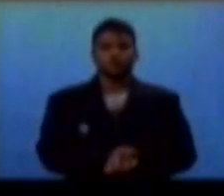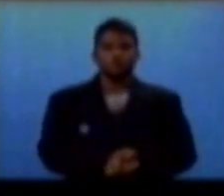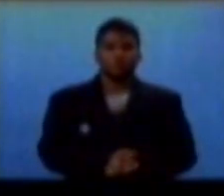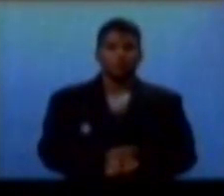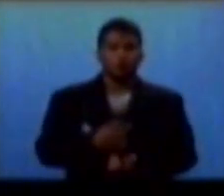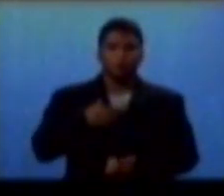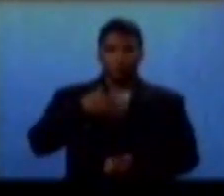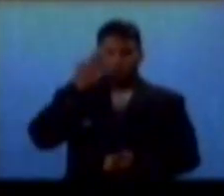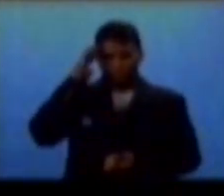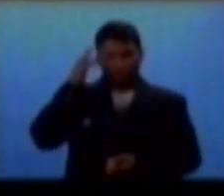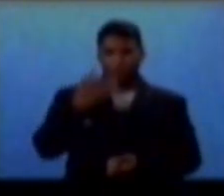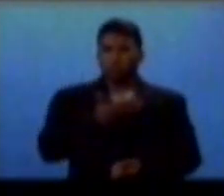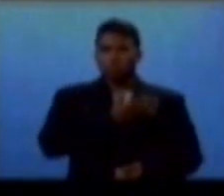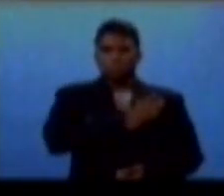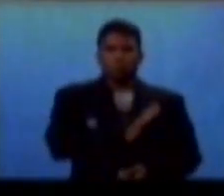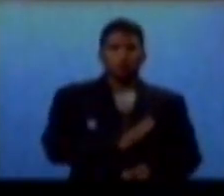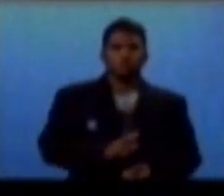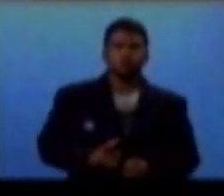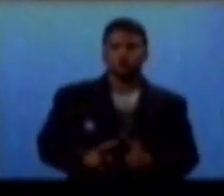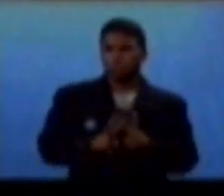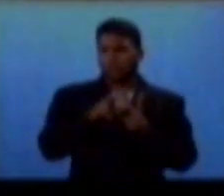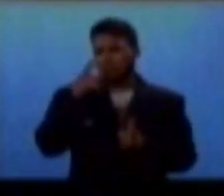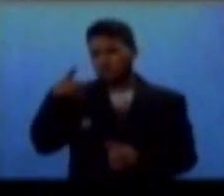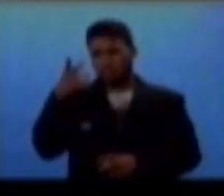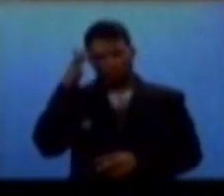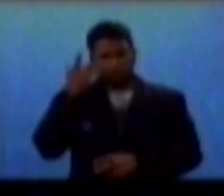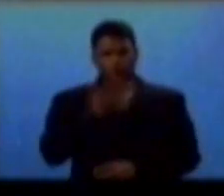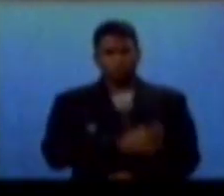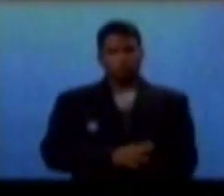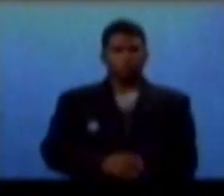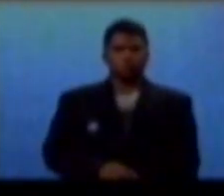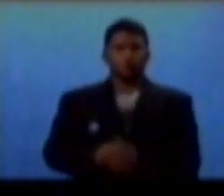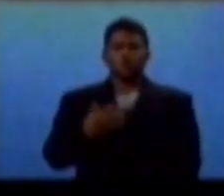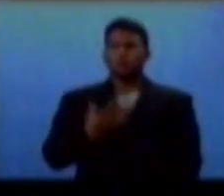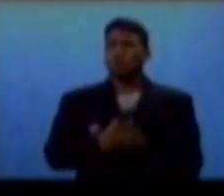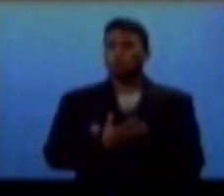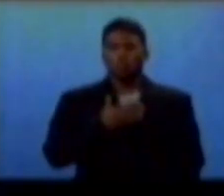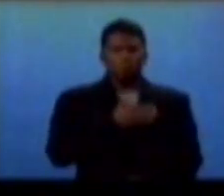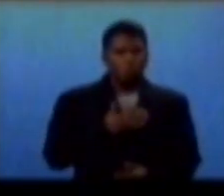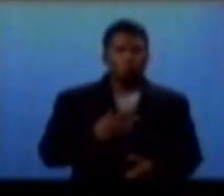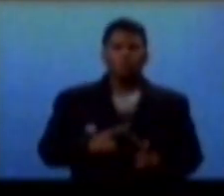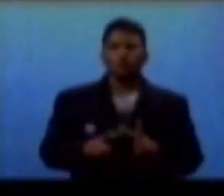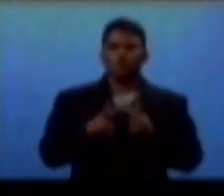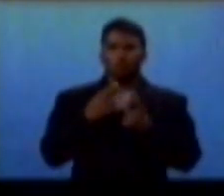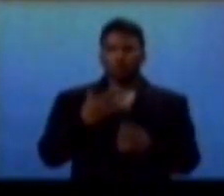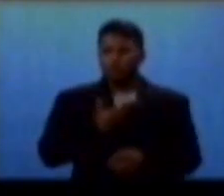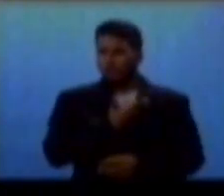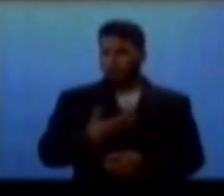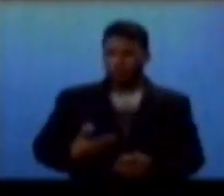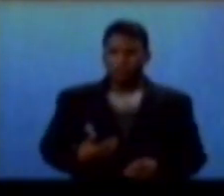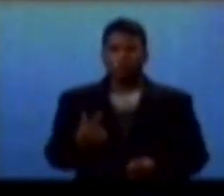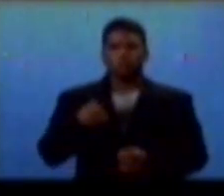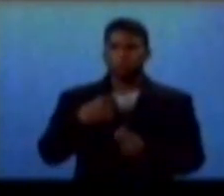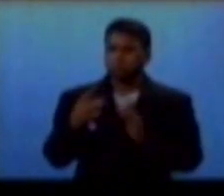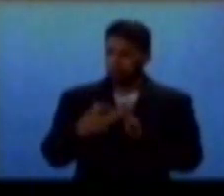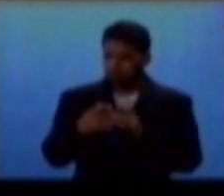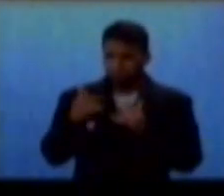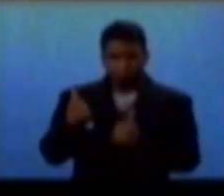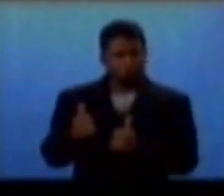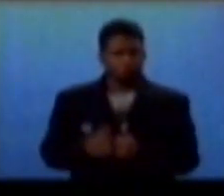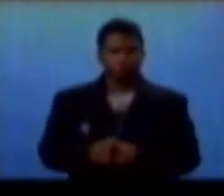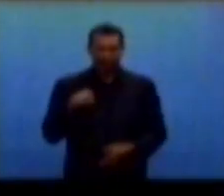impressão que ele não gosta, que ele não gosta do hélito, ele. Pelo contrário, eu gosto muito do governador, tem um relacionamento pessoal com o governador,